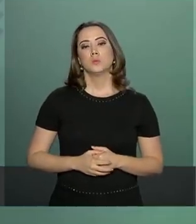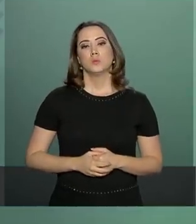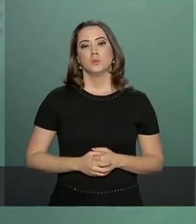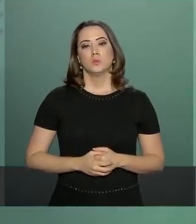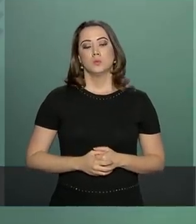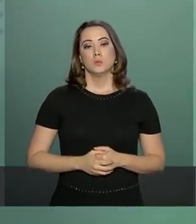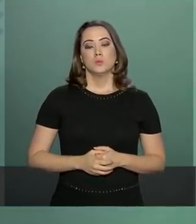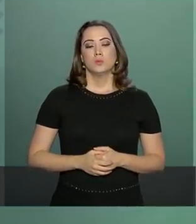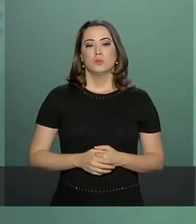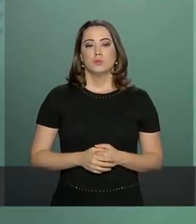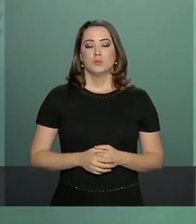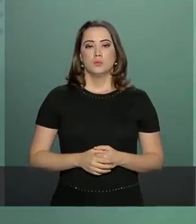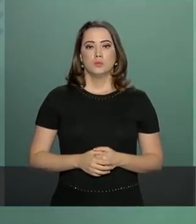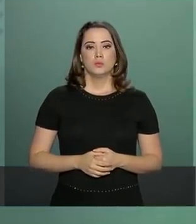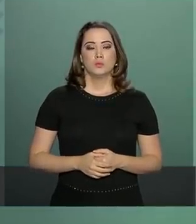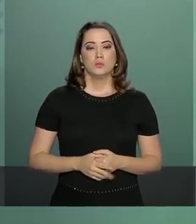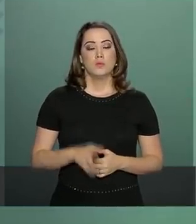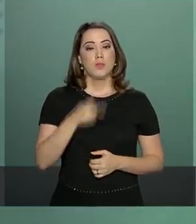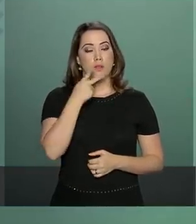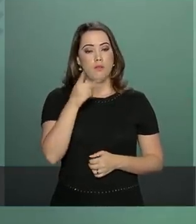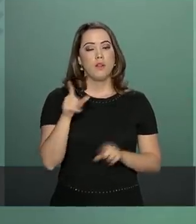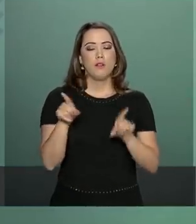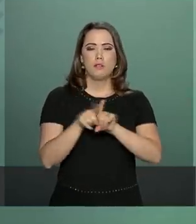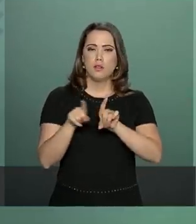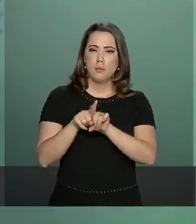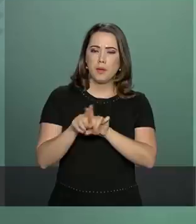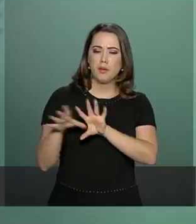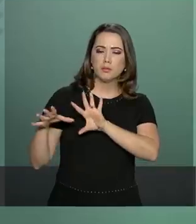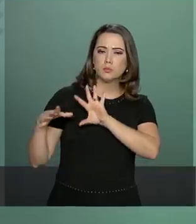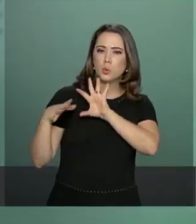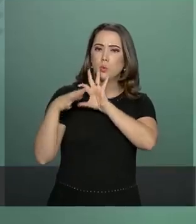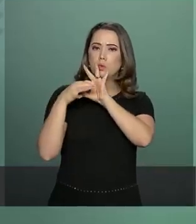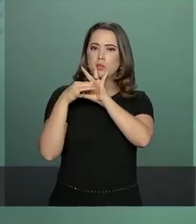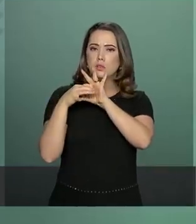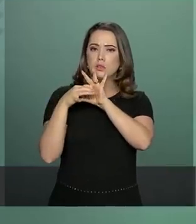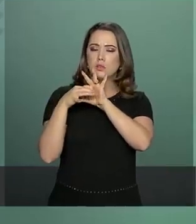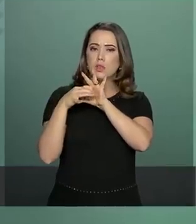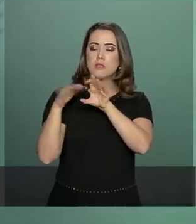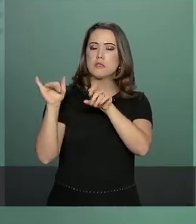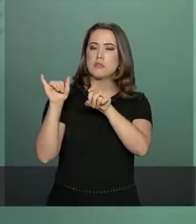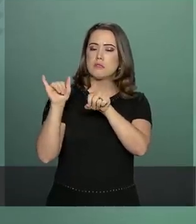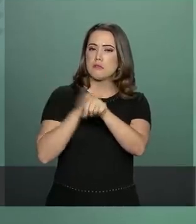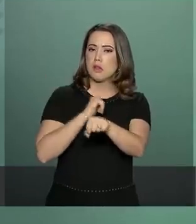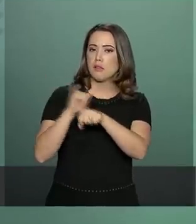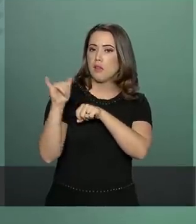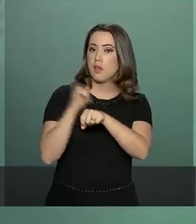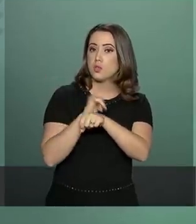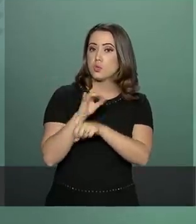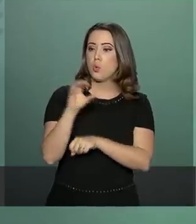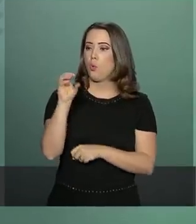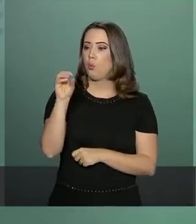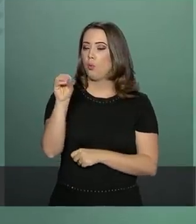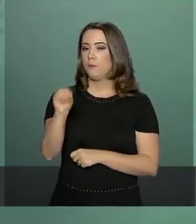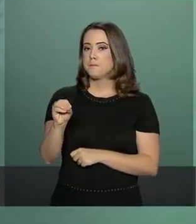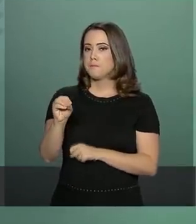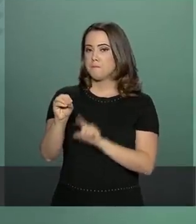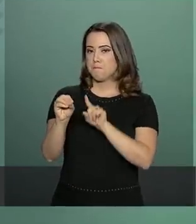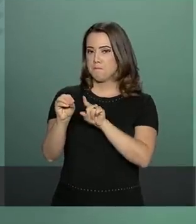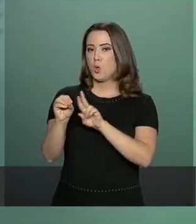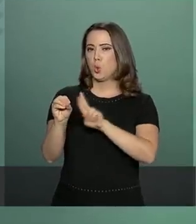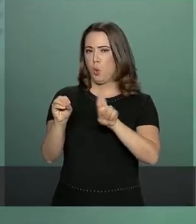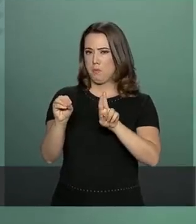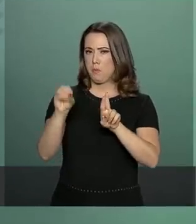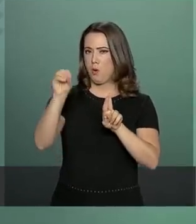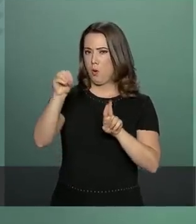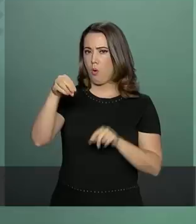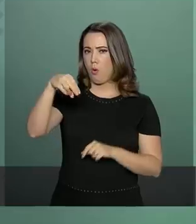Quanto à questão aliado estratégico extra-OTAM, em função do reconhecimento